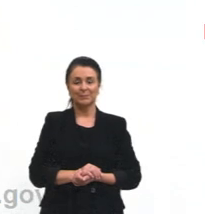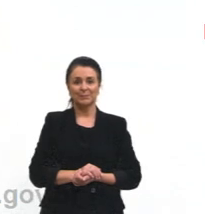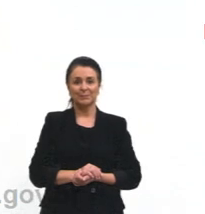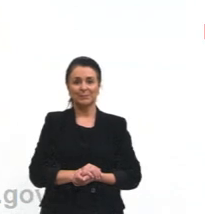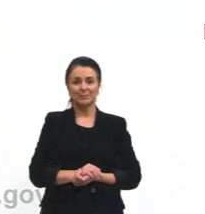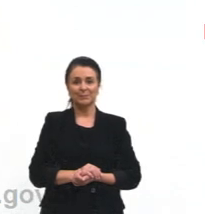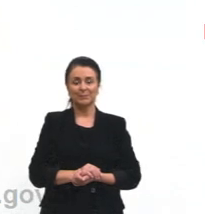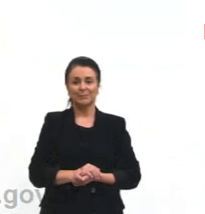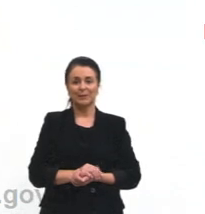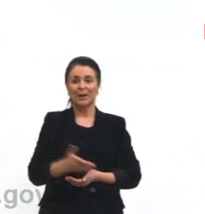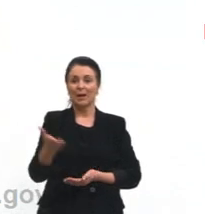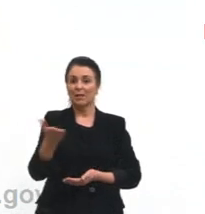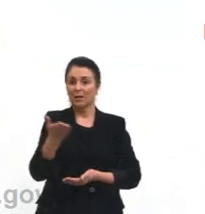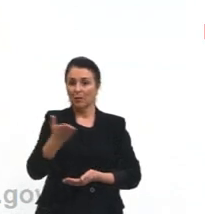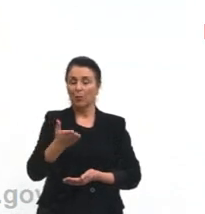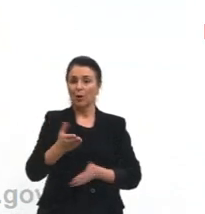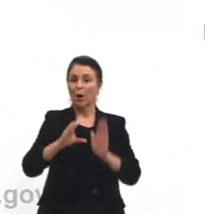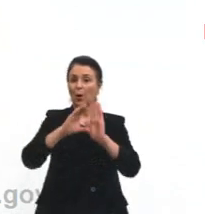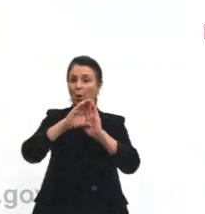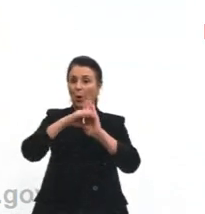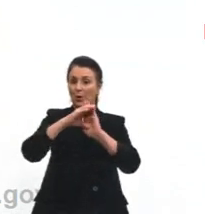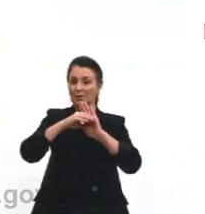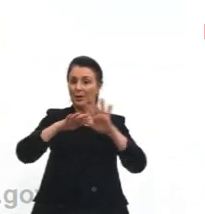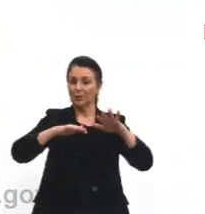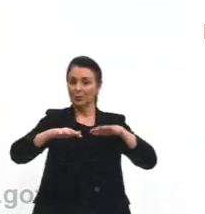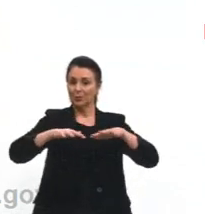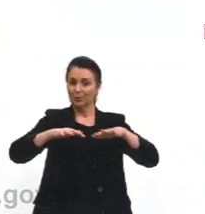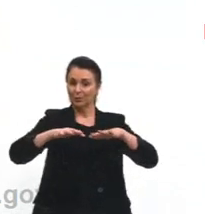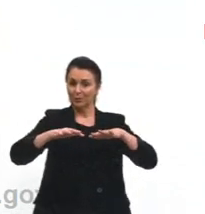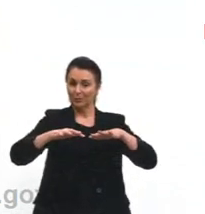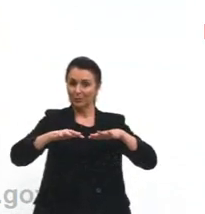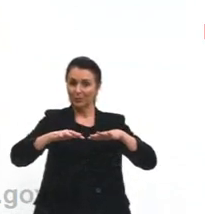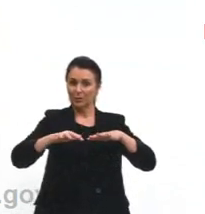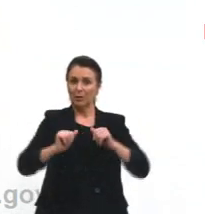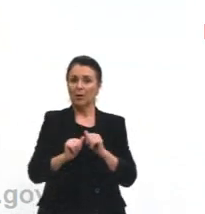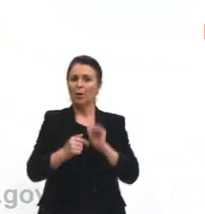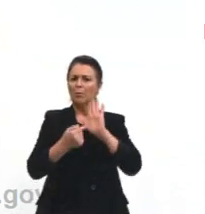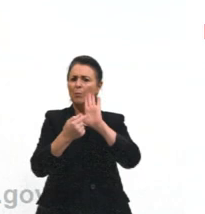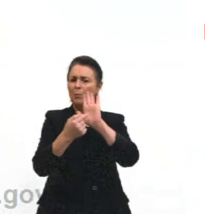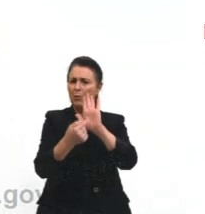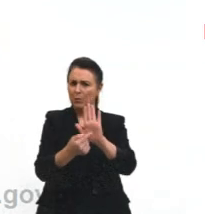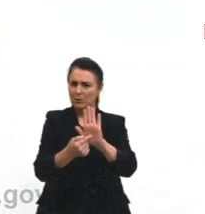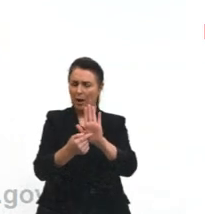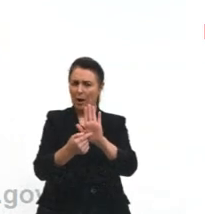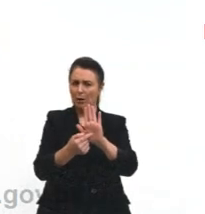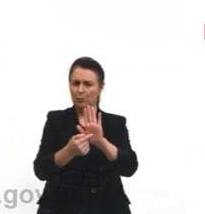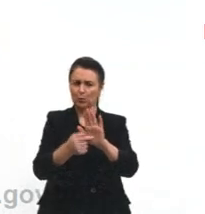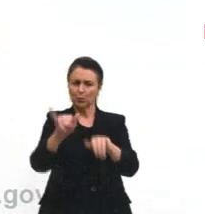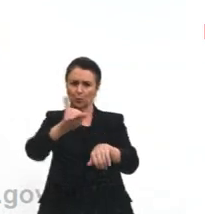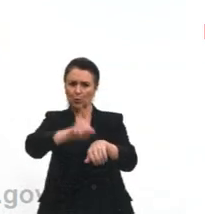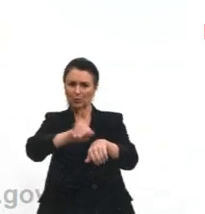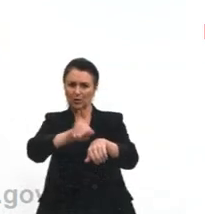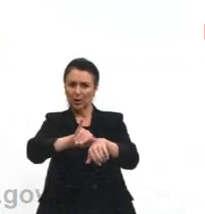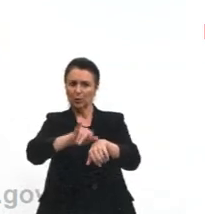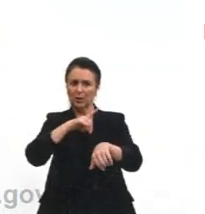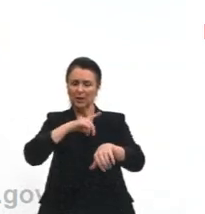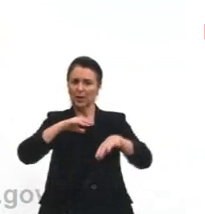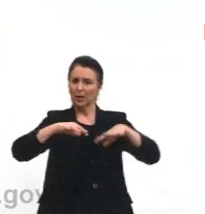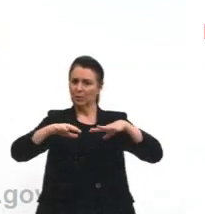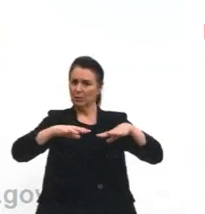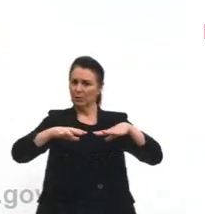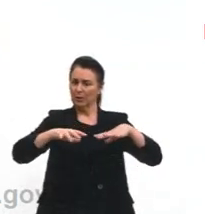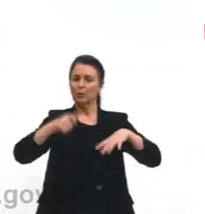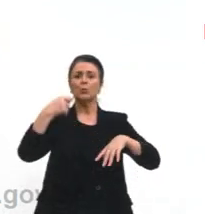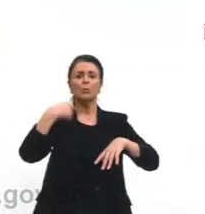Bom, agora a vai conceituar. Movimento. Para determinar se um corpo está ou não em movimento é